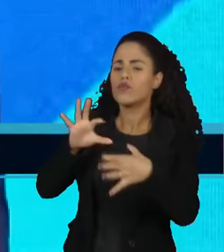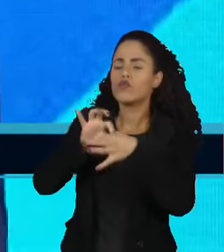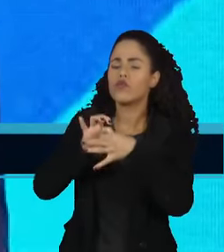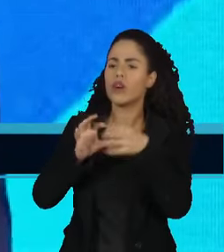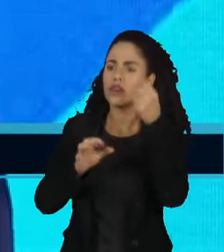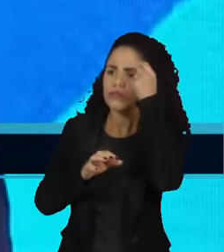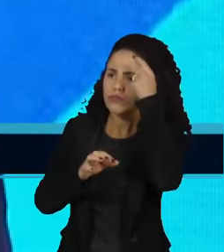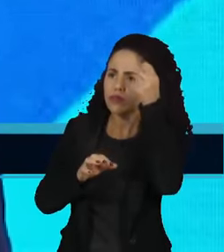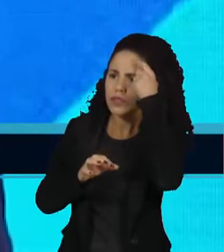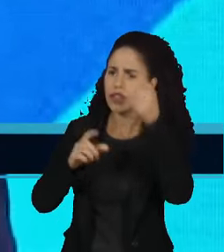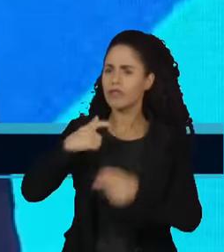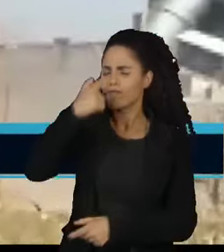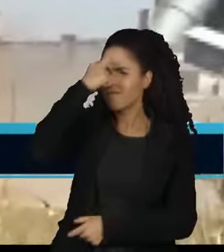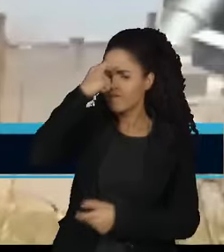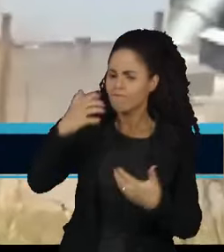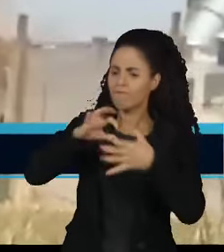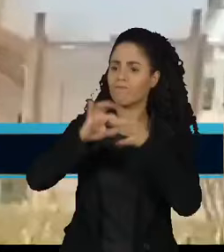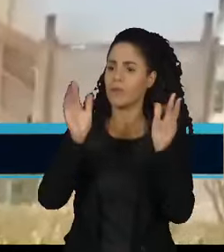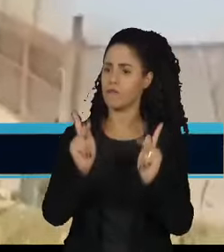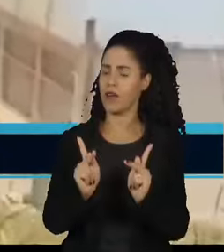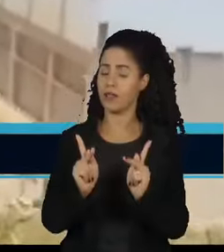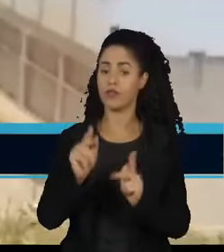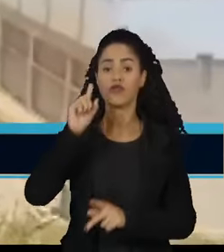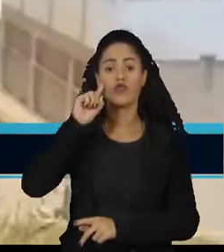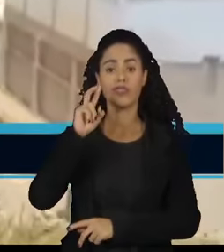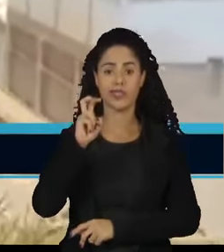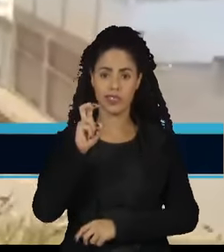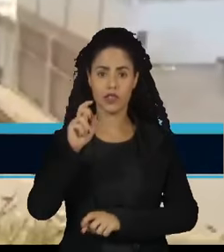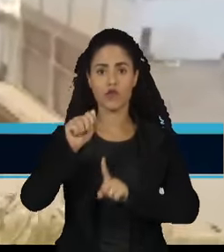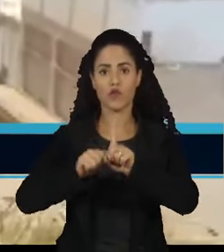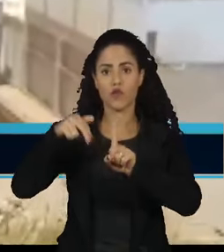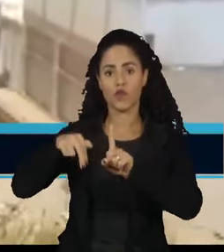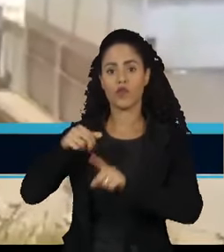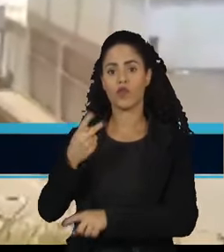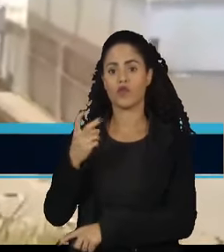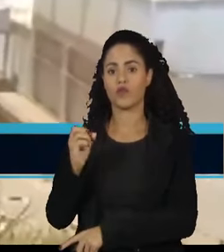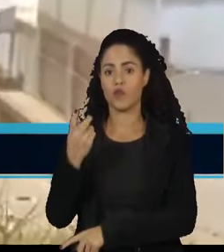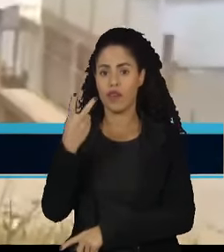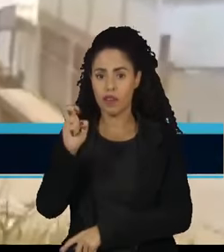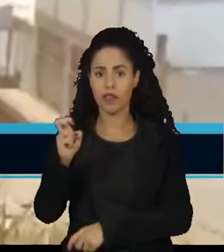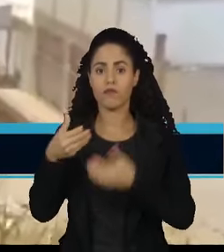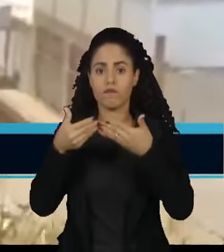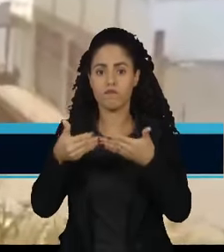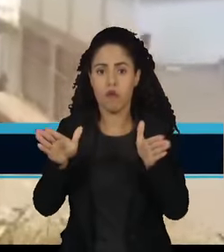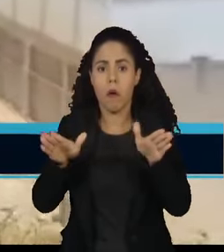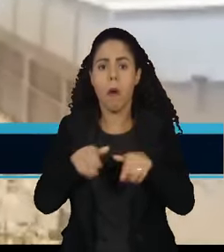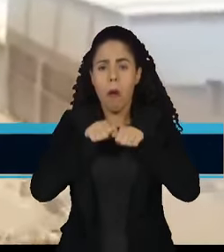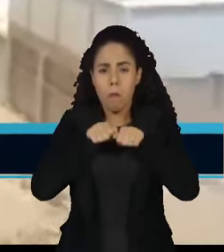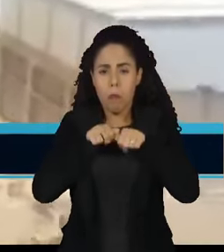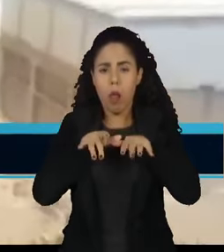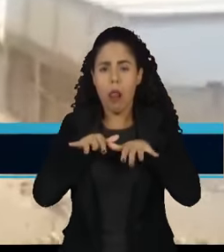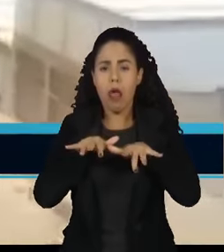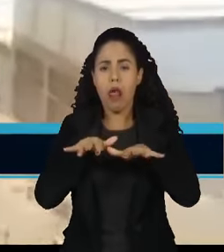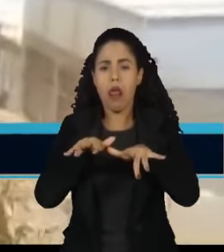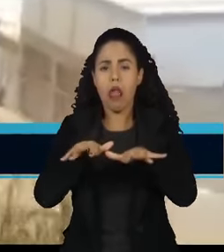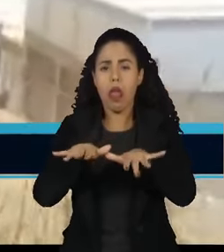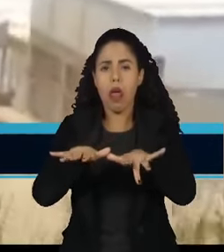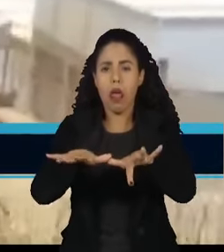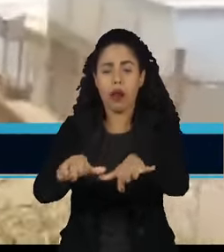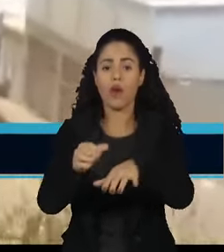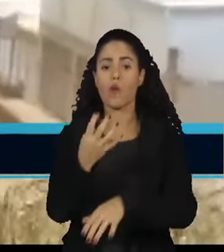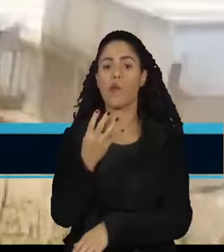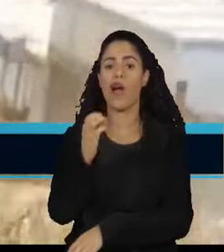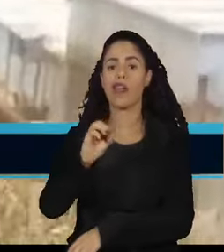cultura da conciliação. No dia 5 de novembro de 2015, a barragem do Fundão se rompeu e mais de